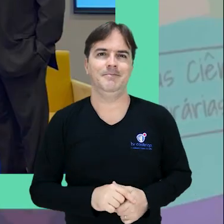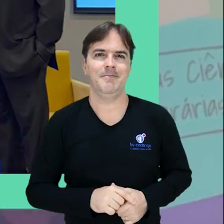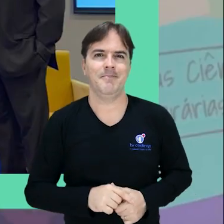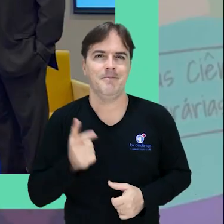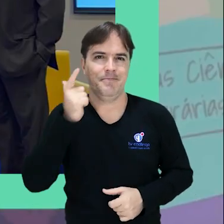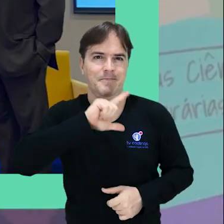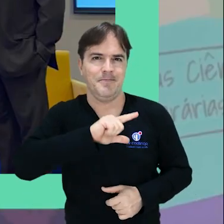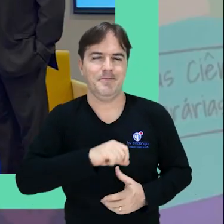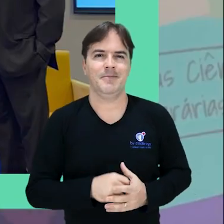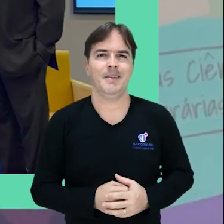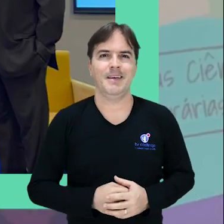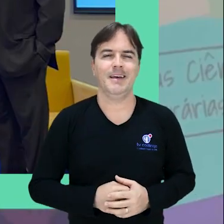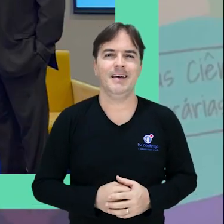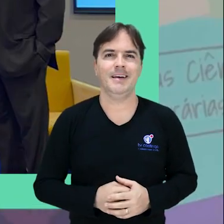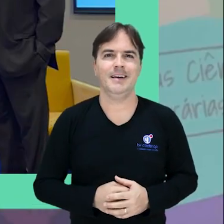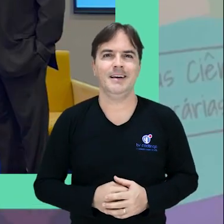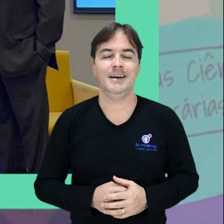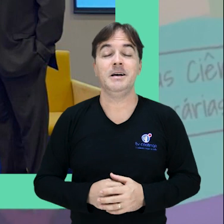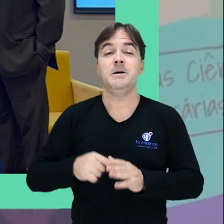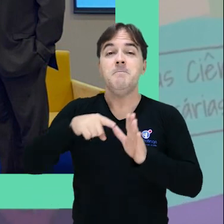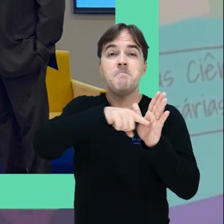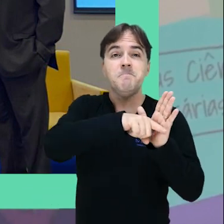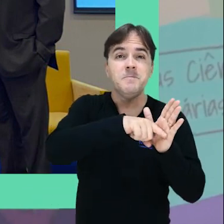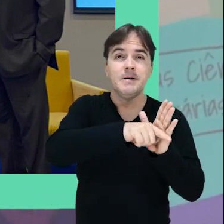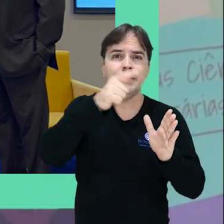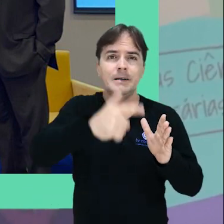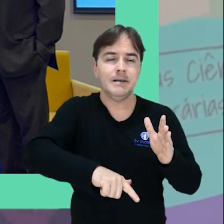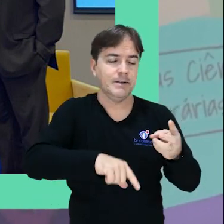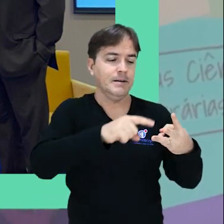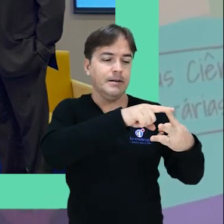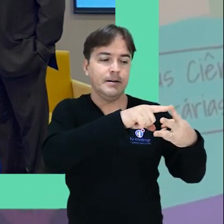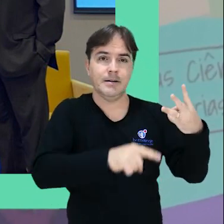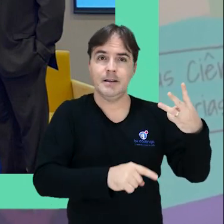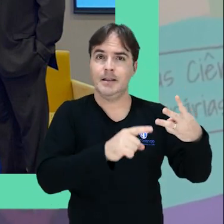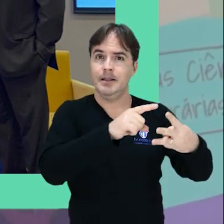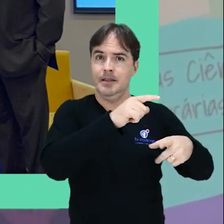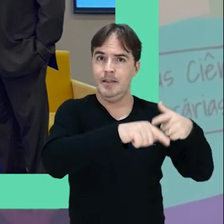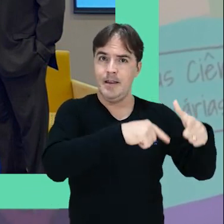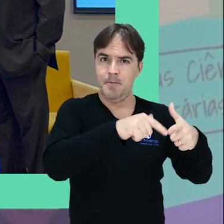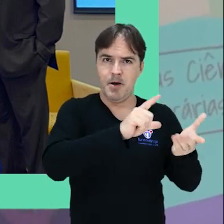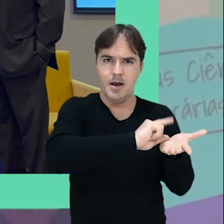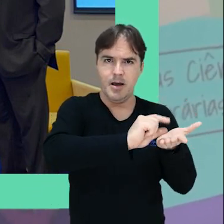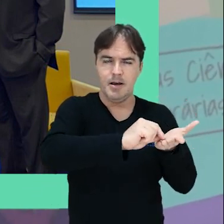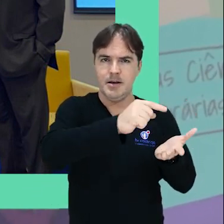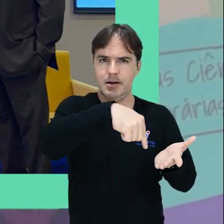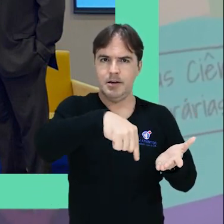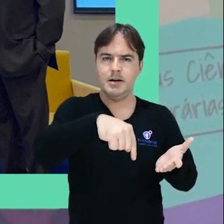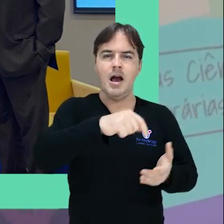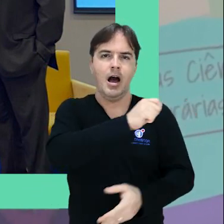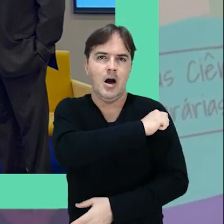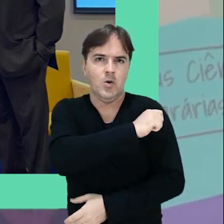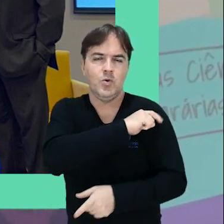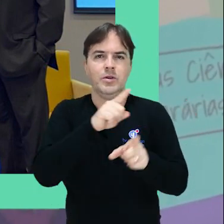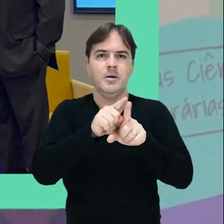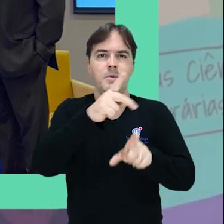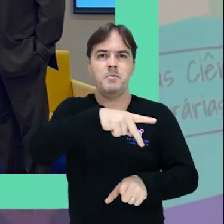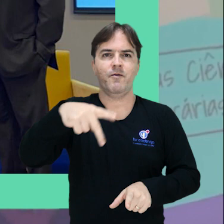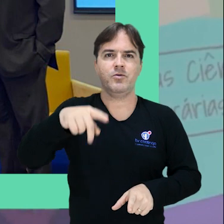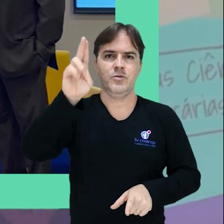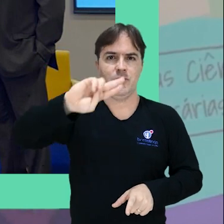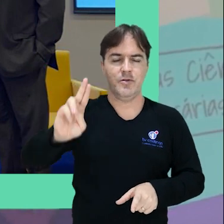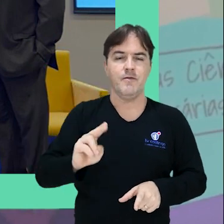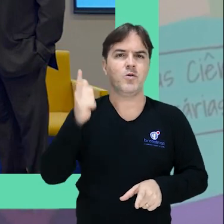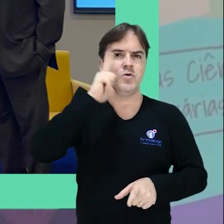E por falar em pesquisa, três trabalhos realizados por estudantes e docentes da Univasf